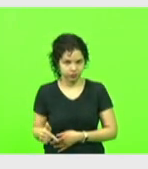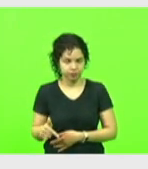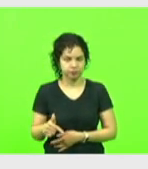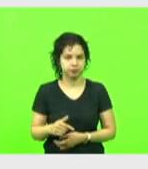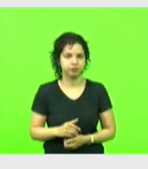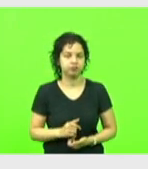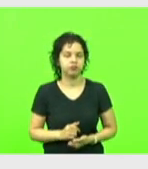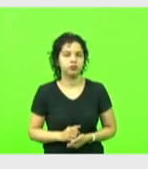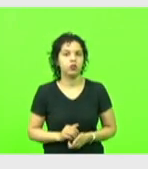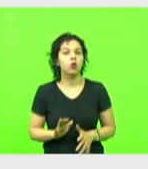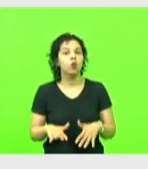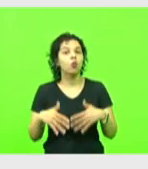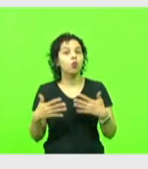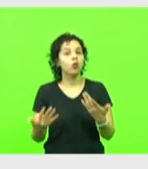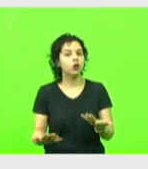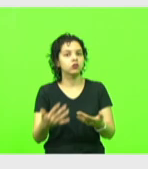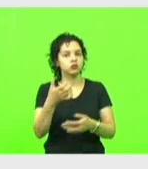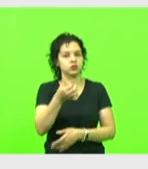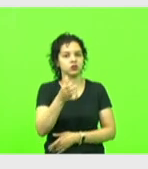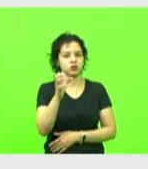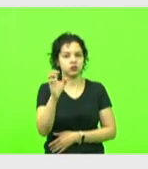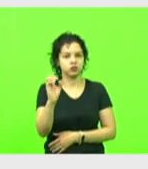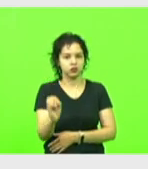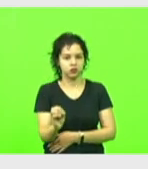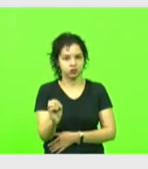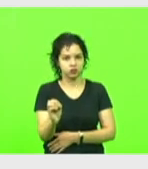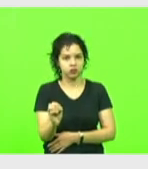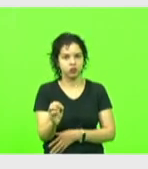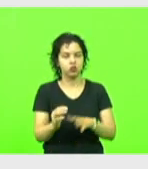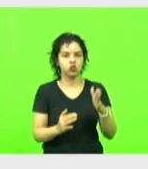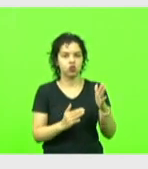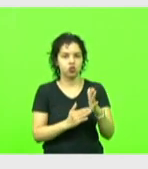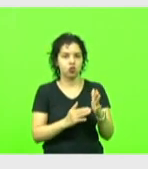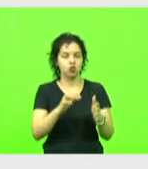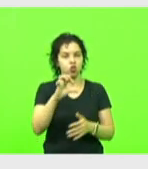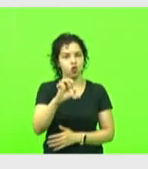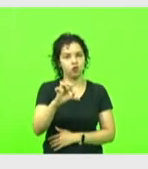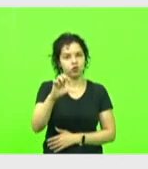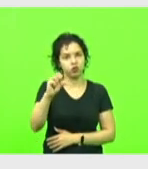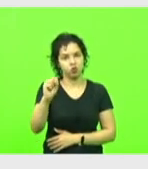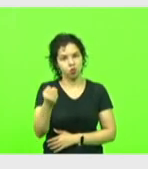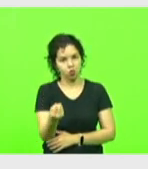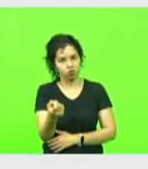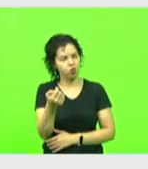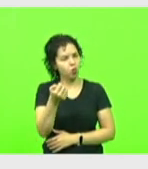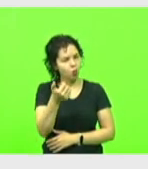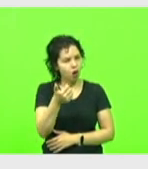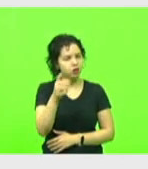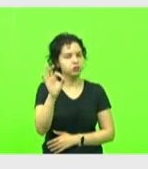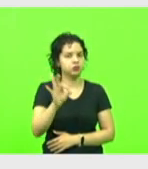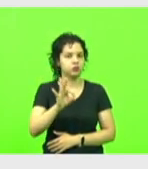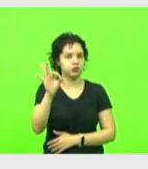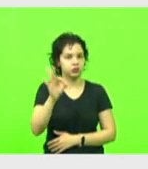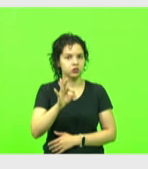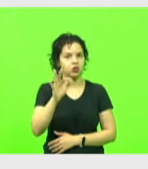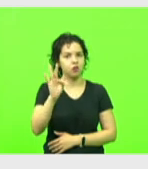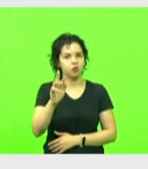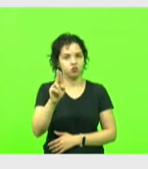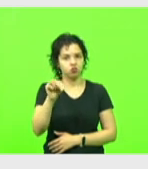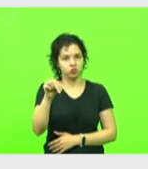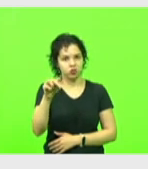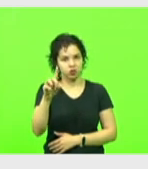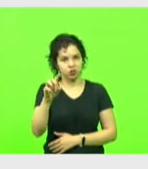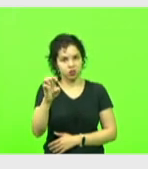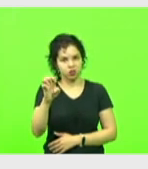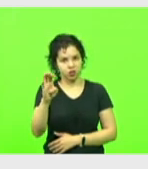Quando era 60, se chegou a 98, quase, por cento do Fundeb. Agora,